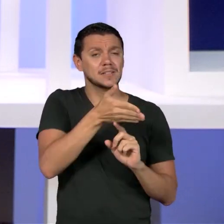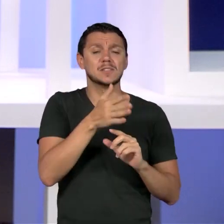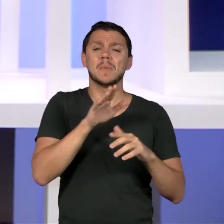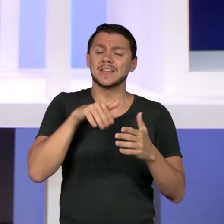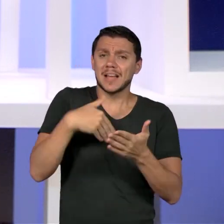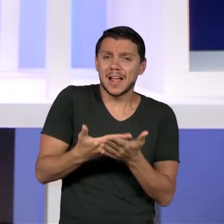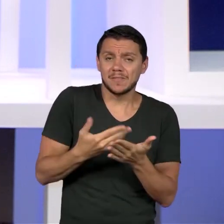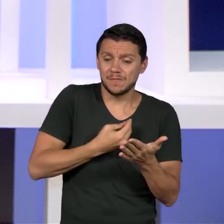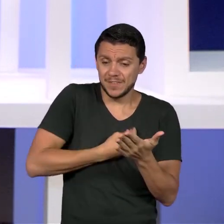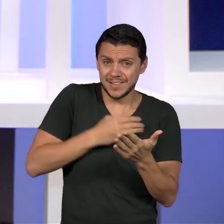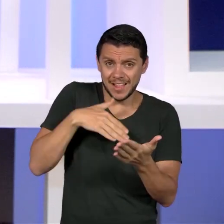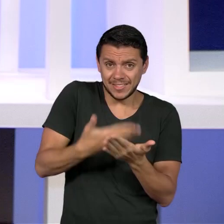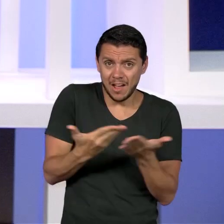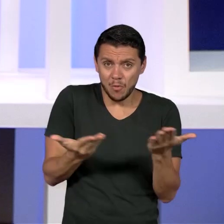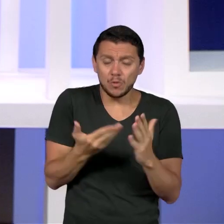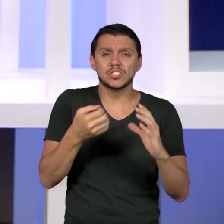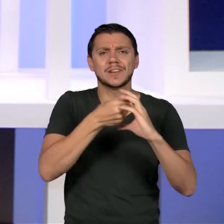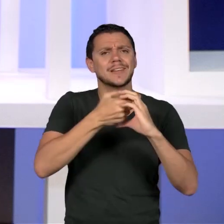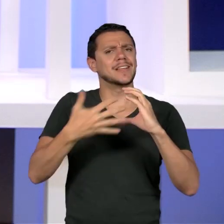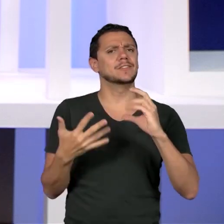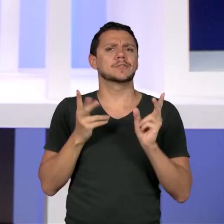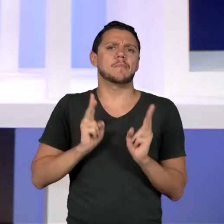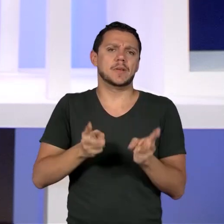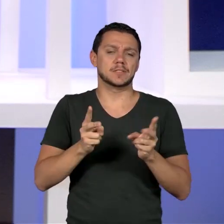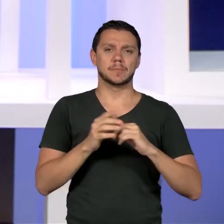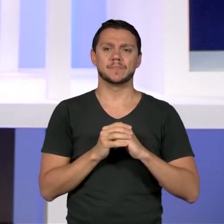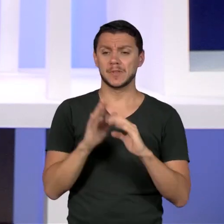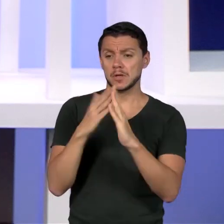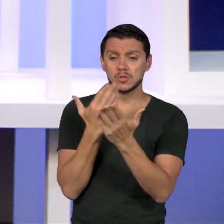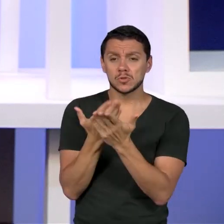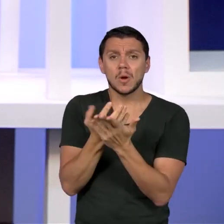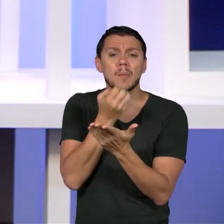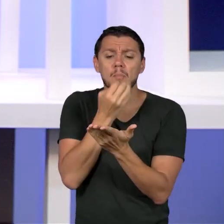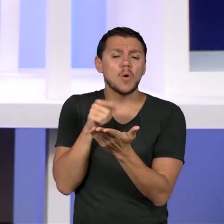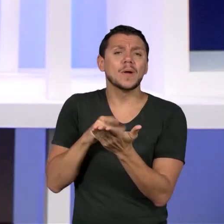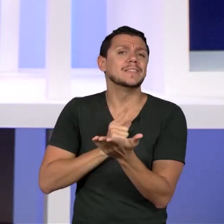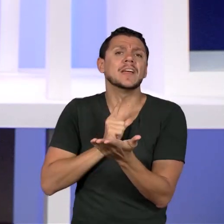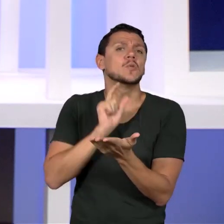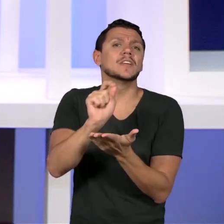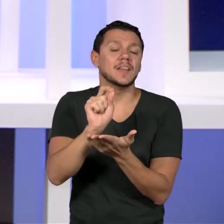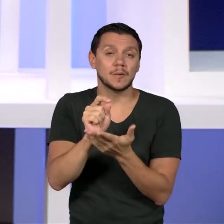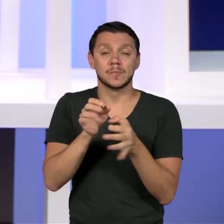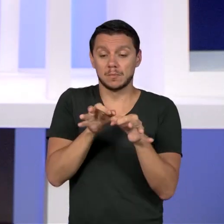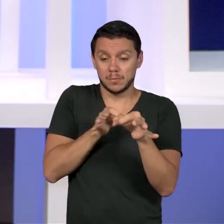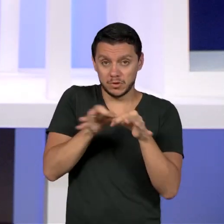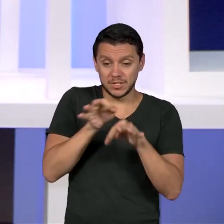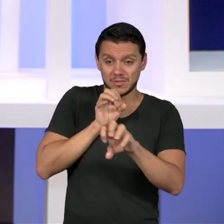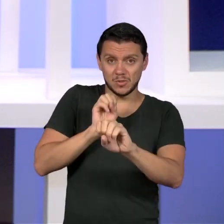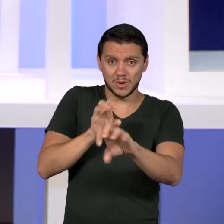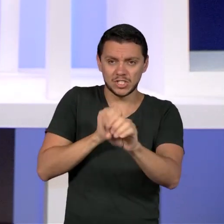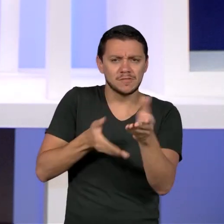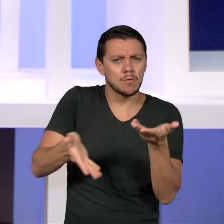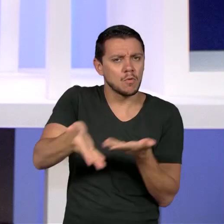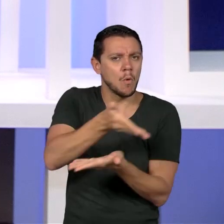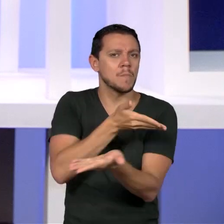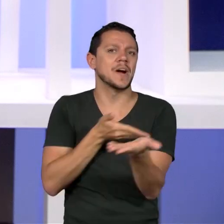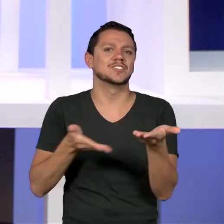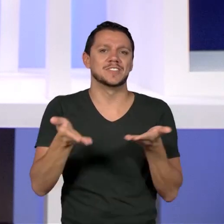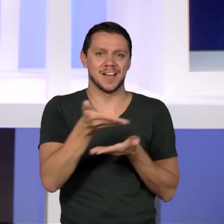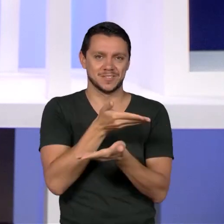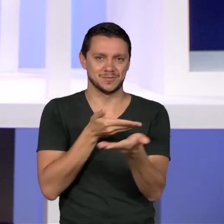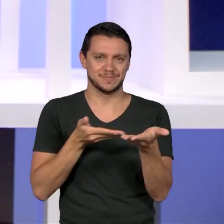uma boa escola tem necessariamente um projeto educativo compartilhado. Isso é algo